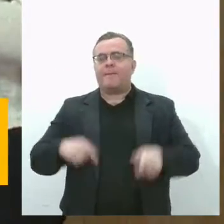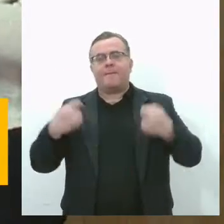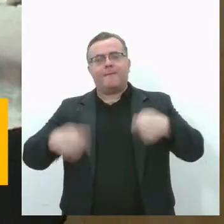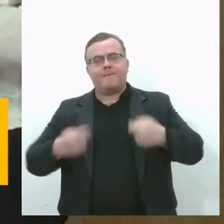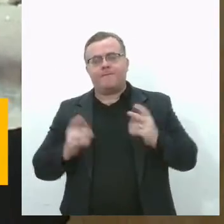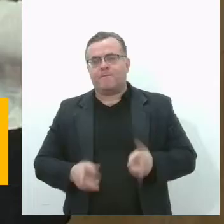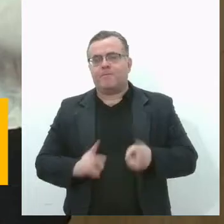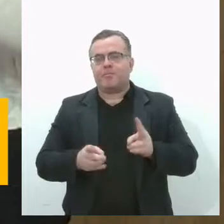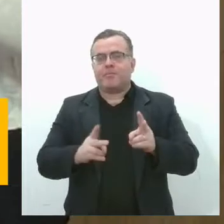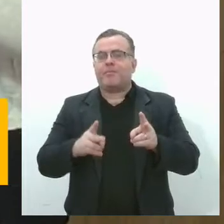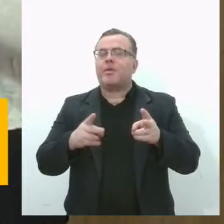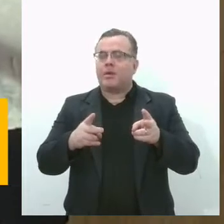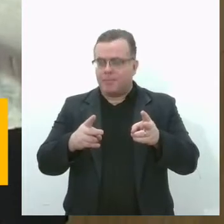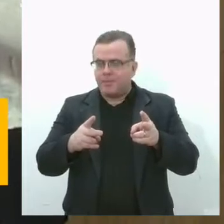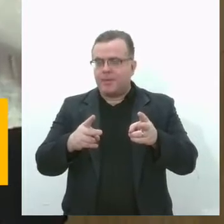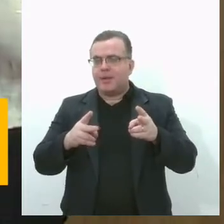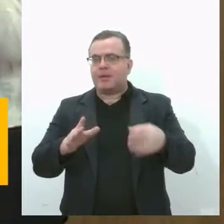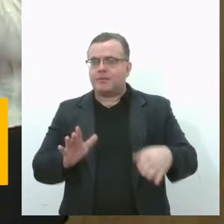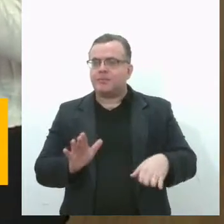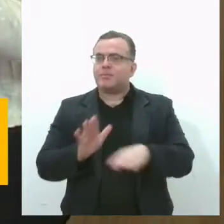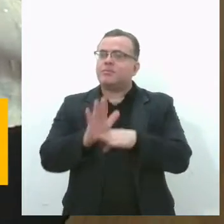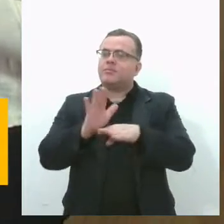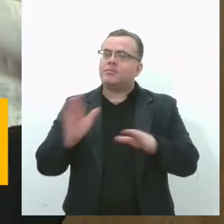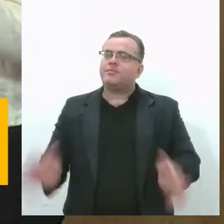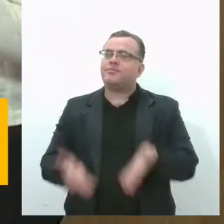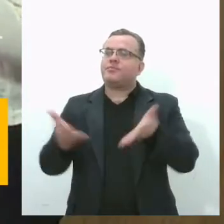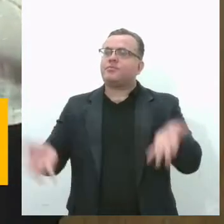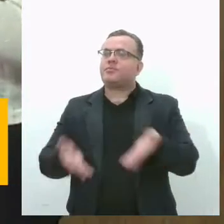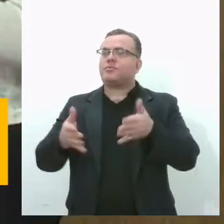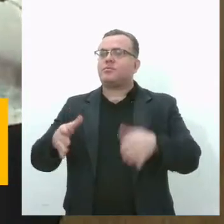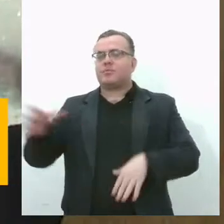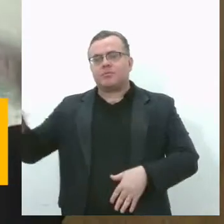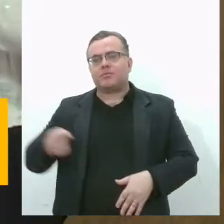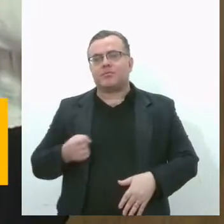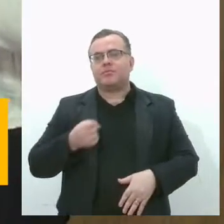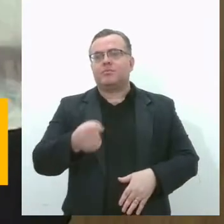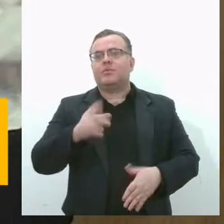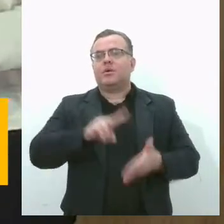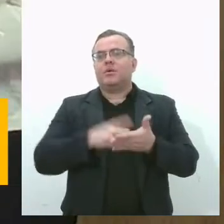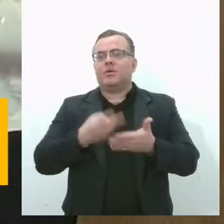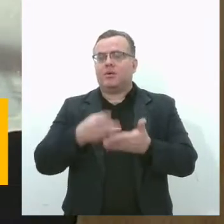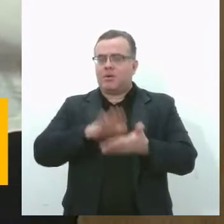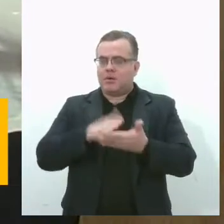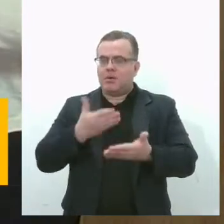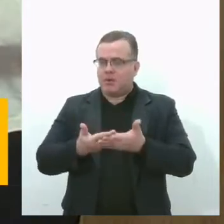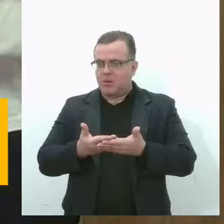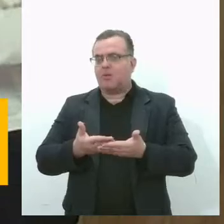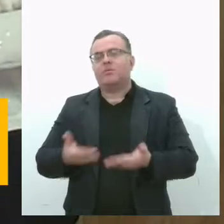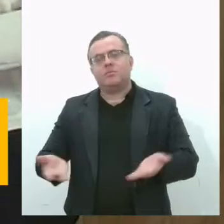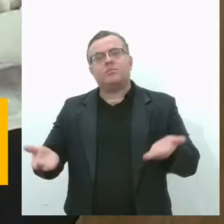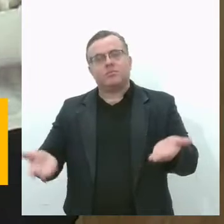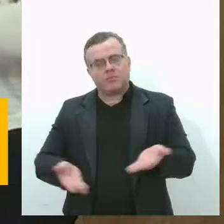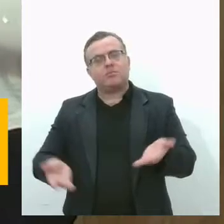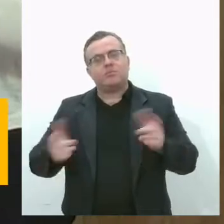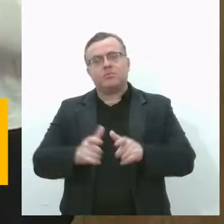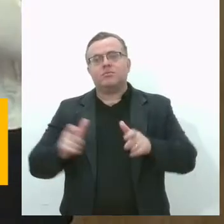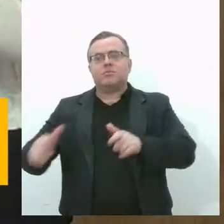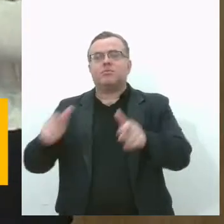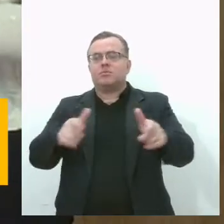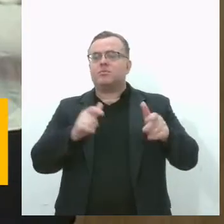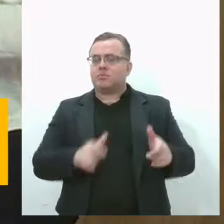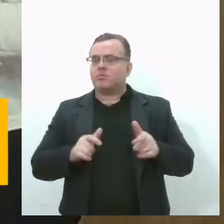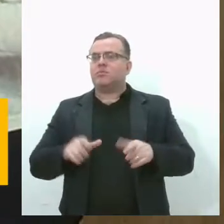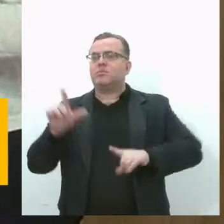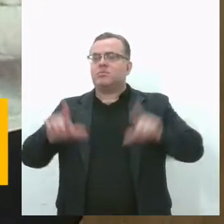fortalecendo essa ascensão dos tradutores, hoje em dia, na maioria dos veículos de comunicação,